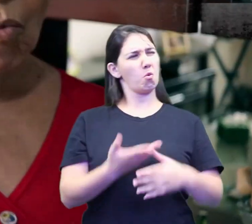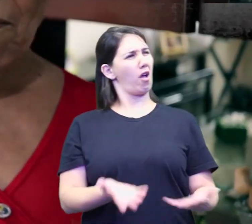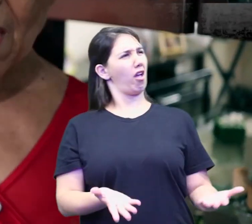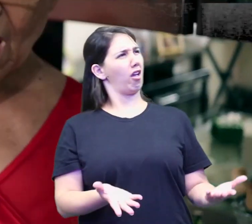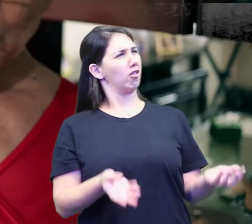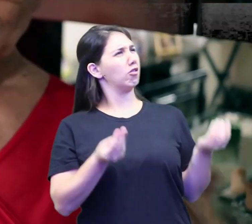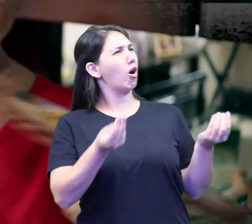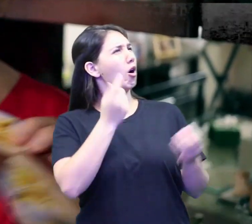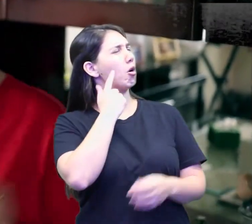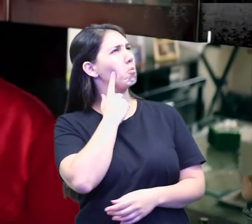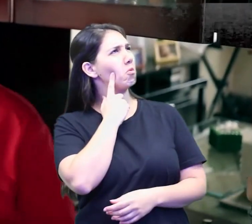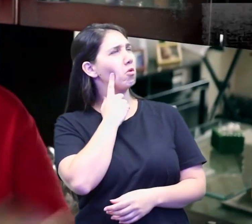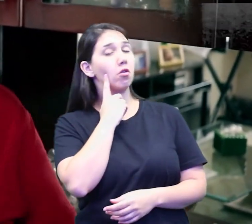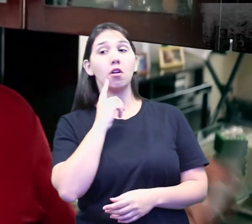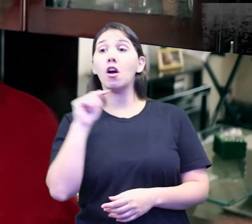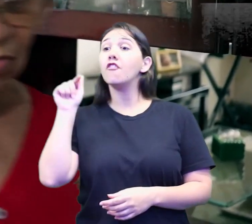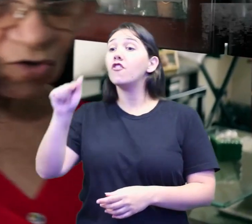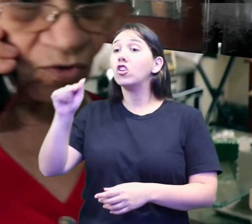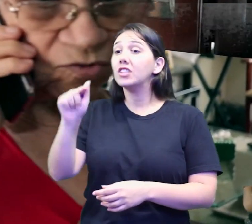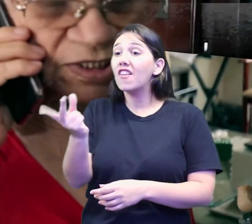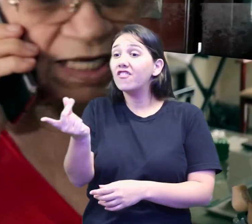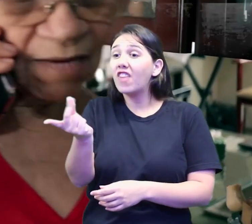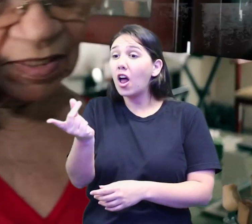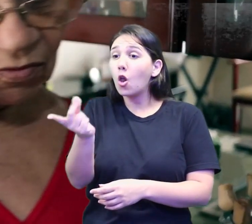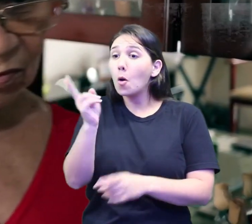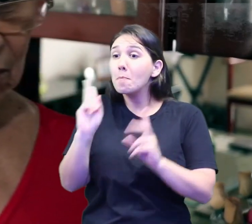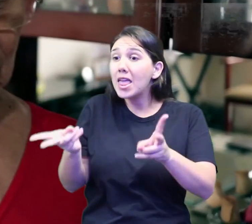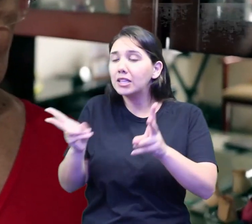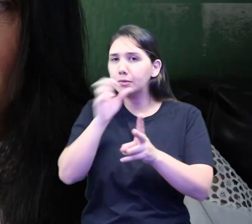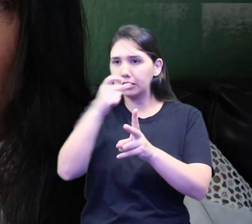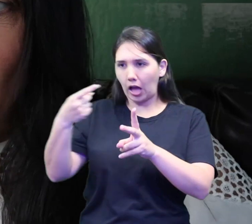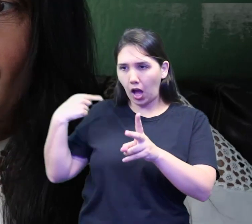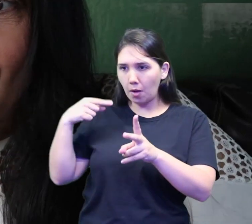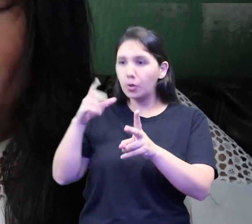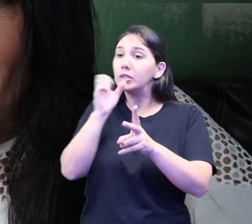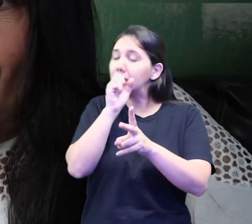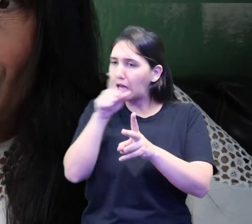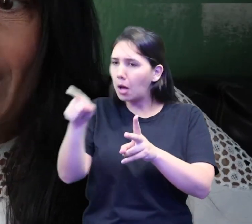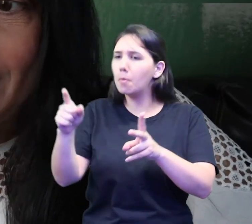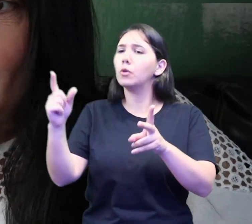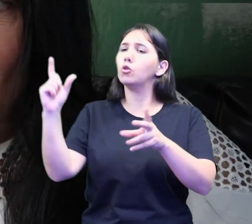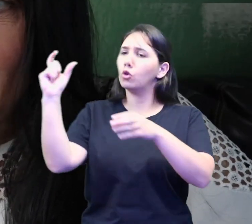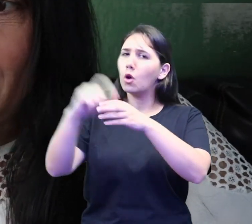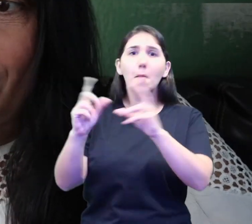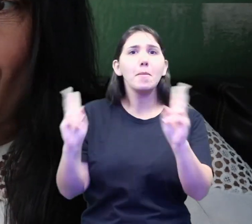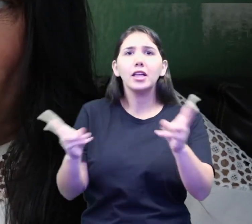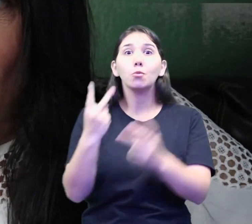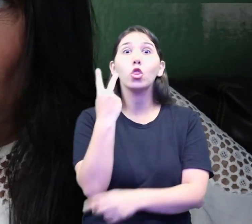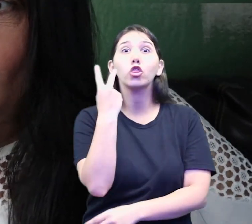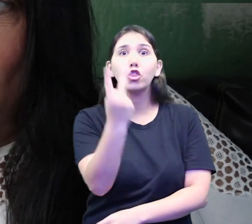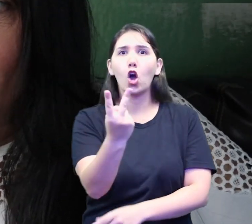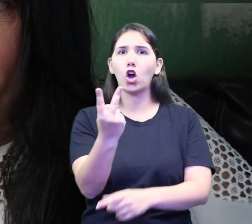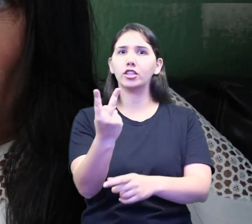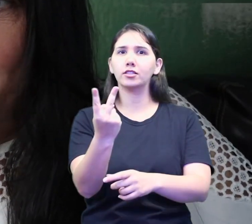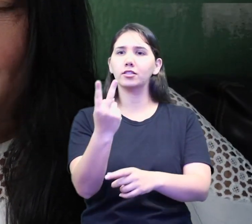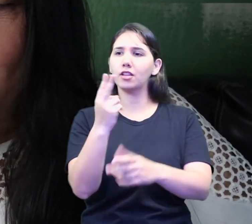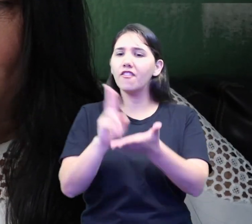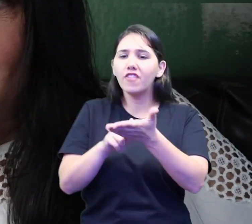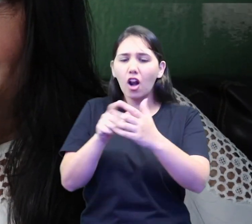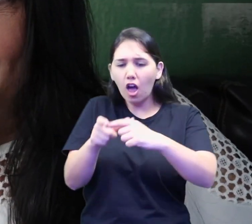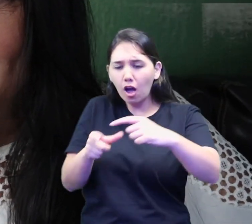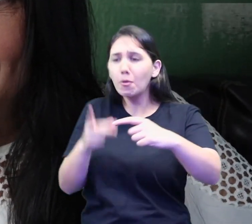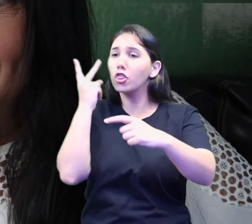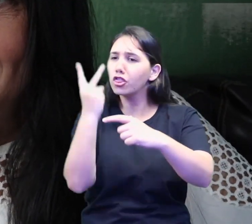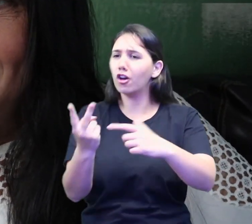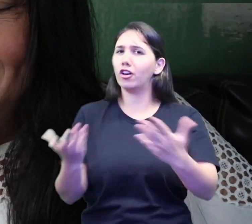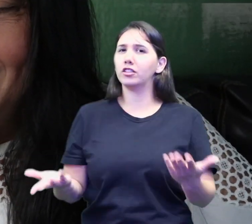O mesmo valor que você entregou no sábado. Eu tô achando que foi o ladrão que devolveu o outro envelope de